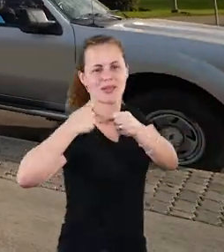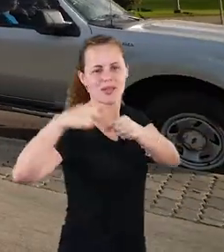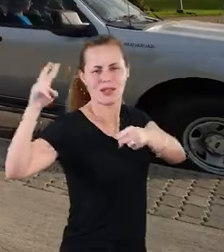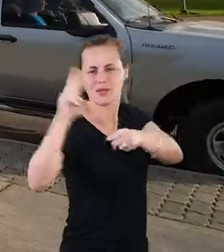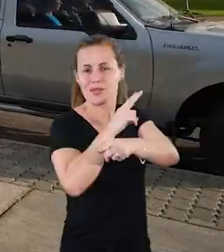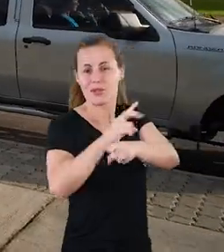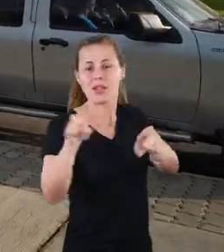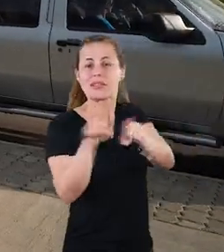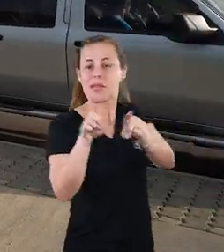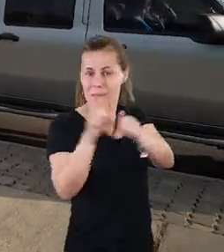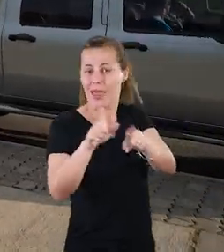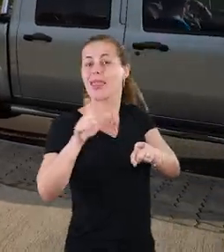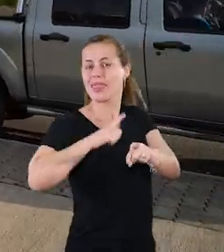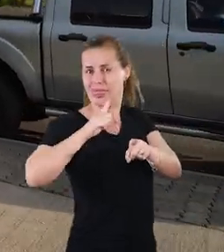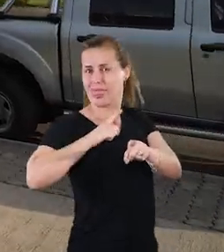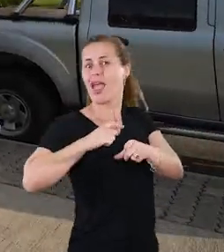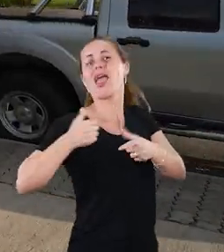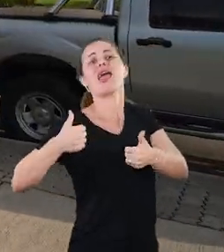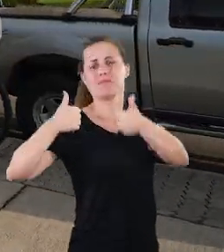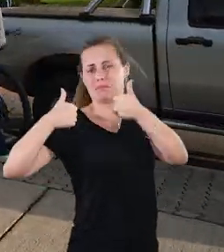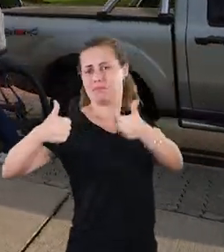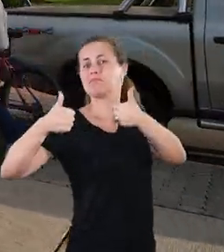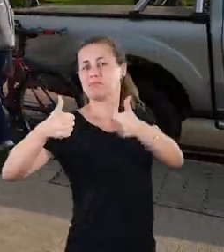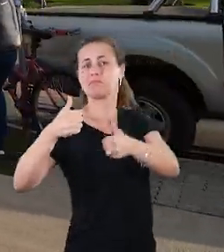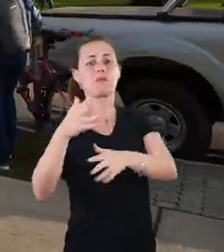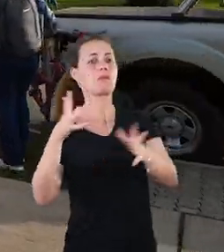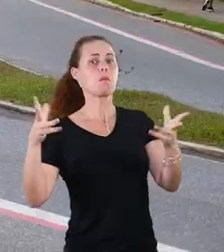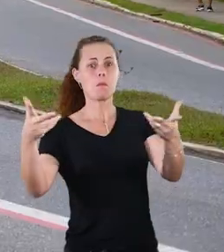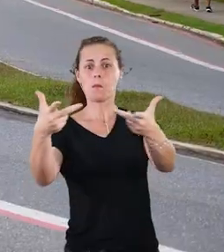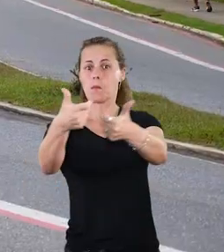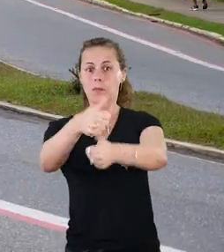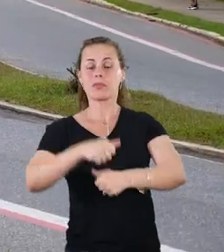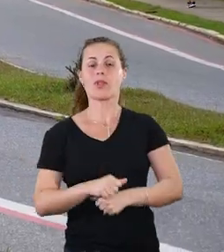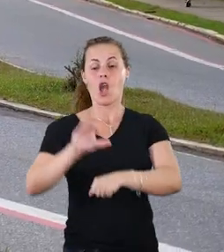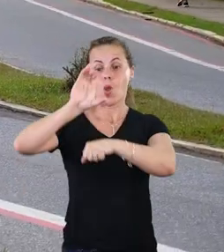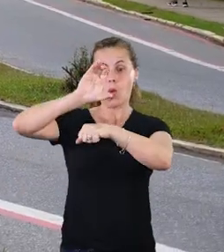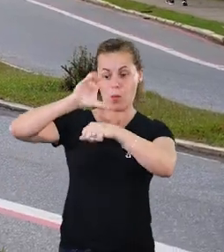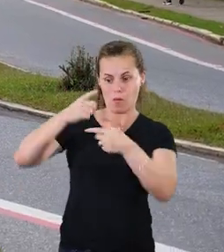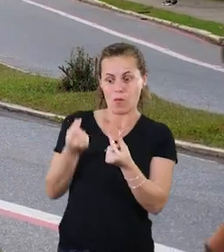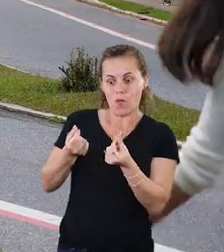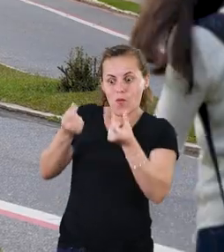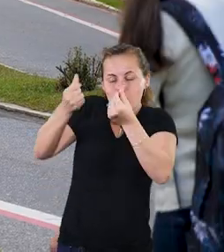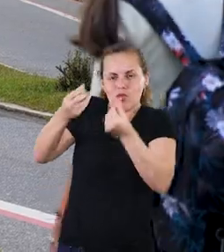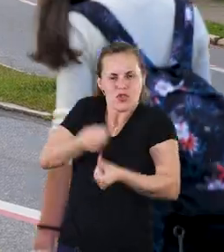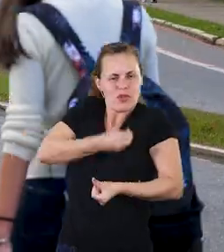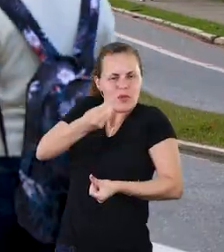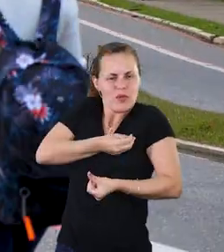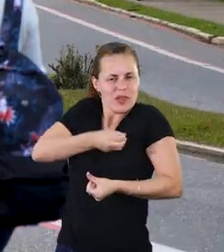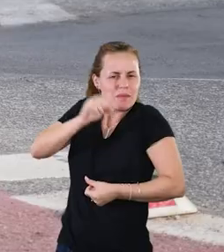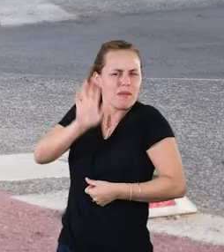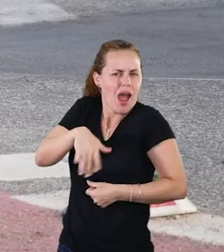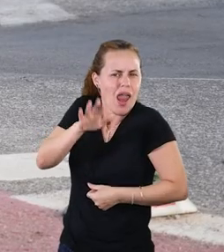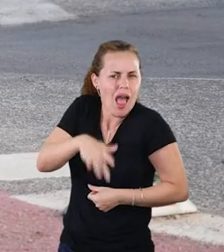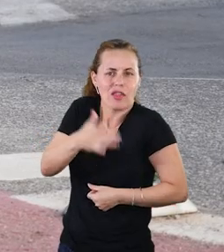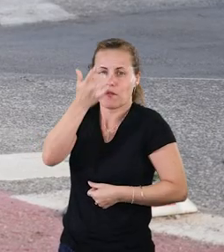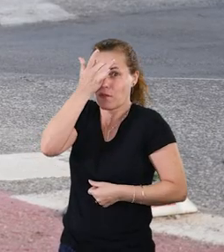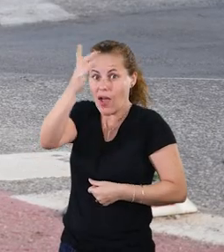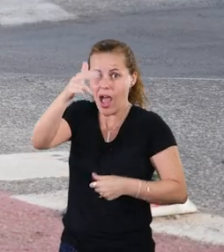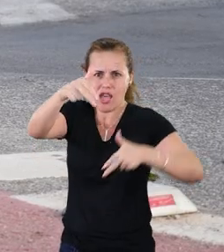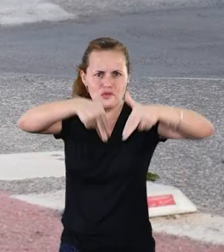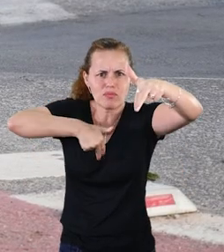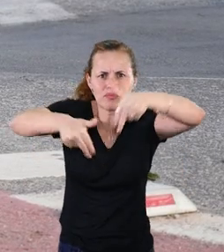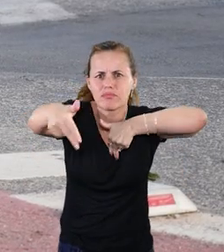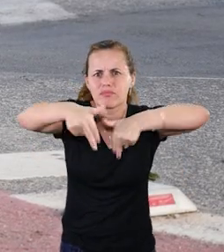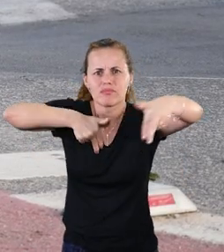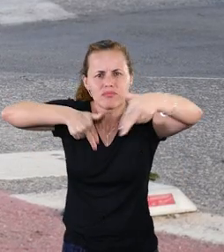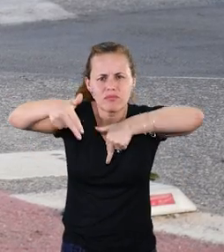de Viçosa também oferece muitas vantagens aos estudantes, como um custo de vida acessível, facilidade para